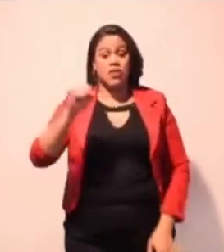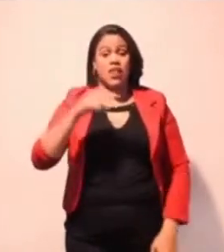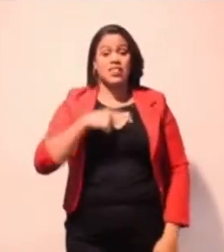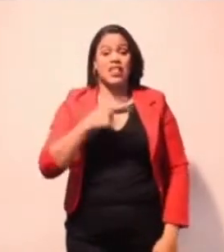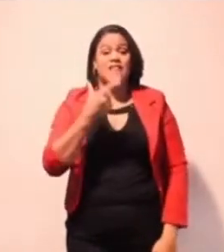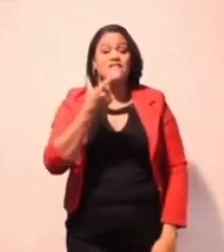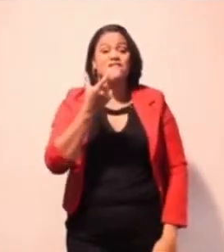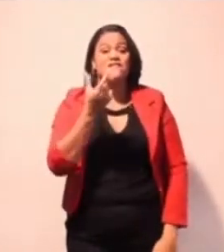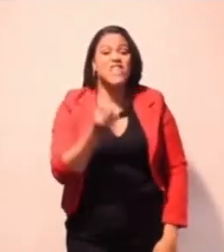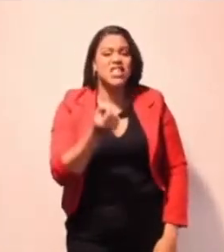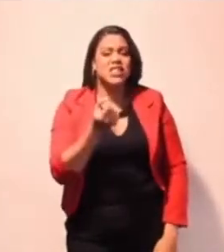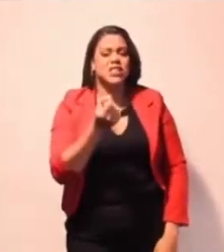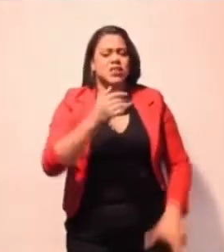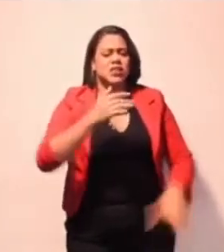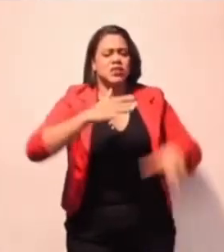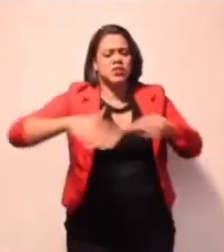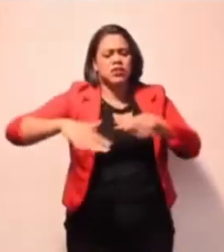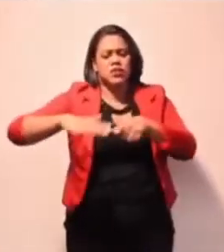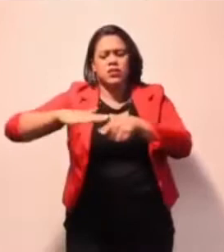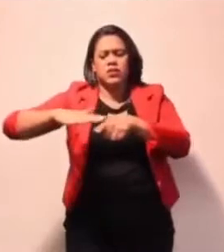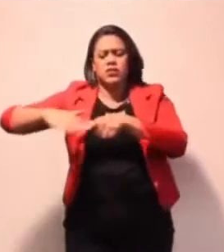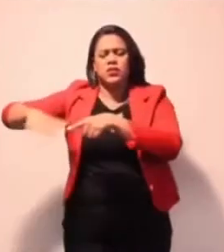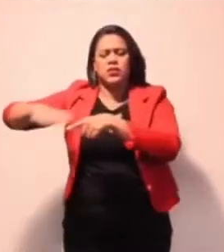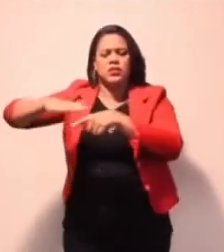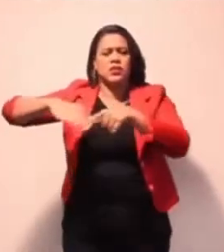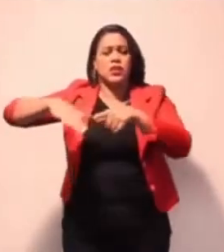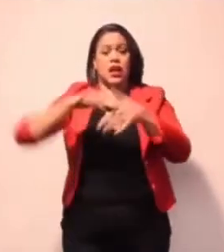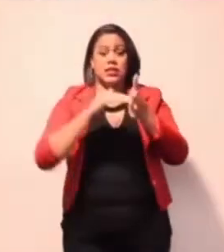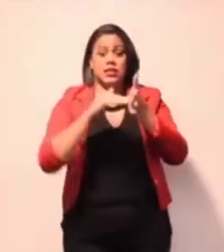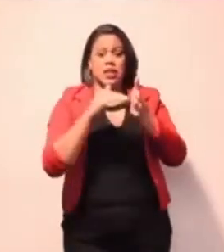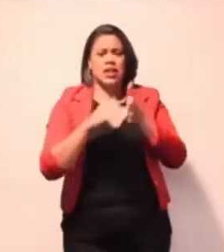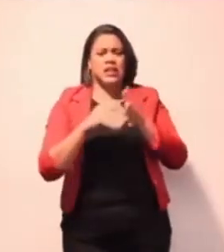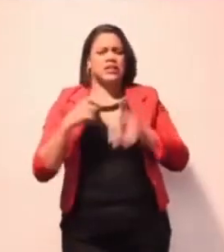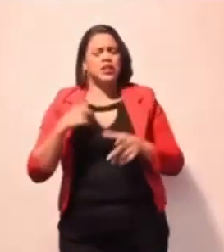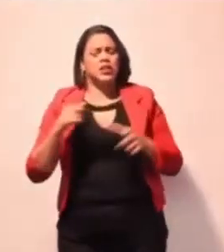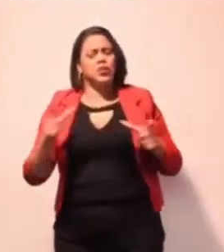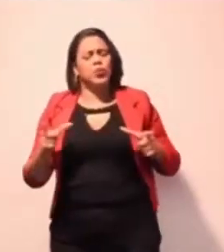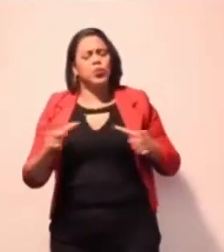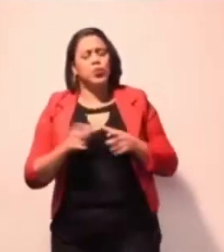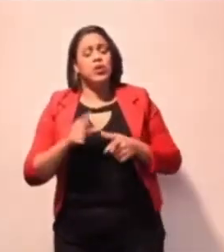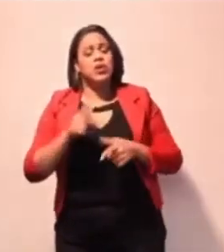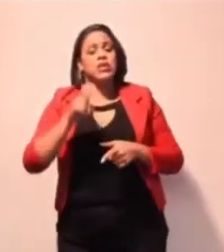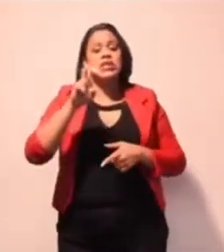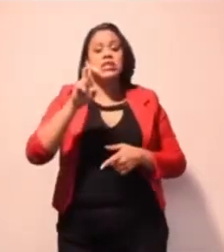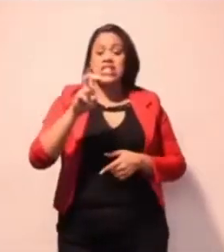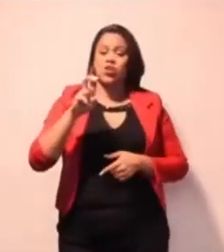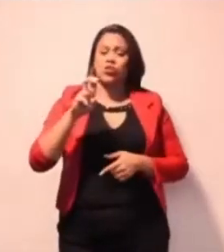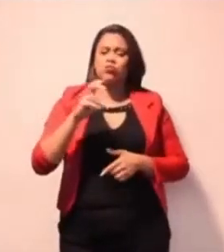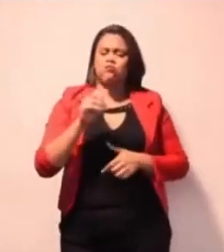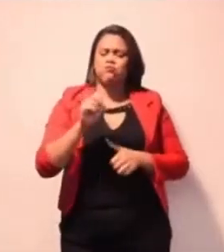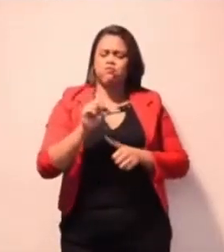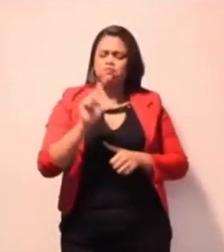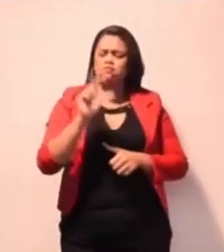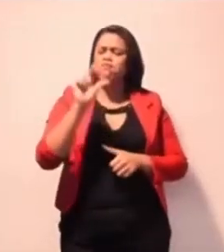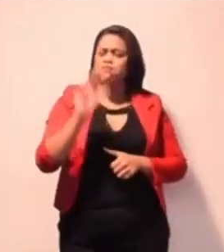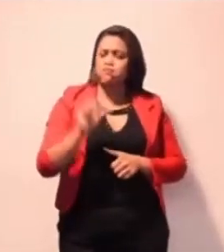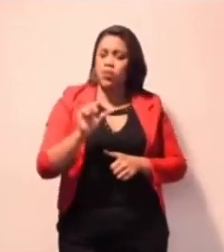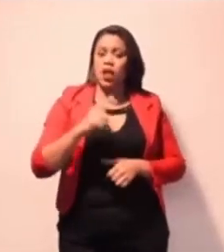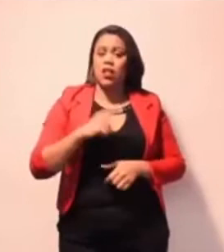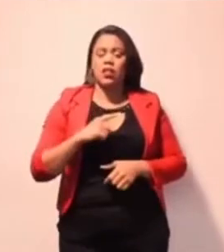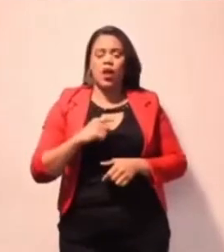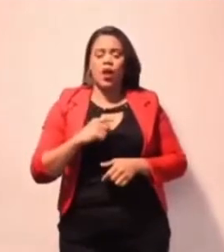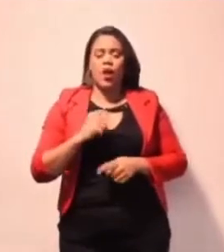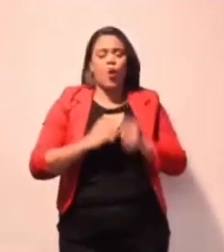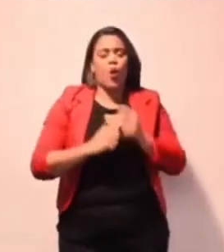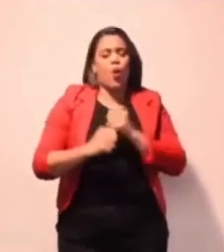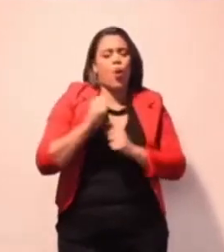secretarias. No momento que a gente reduz 5 secretários, nós vamos economizar 1 milhão